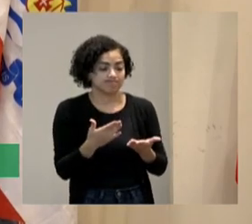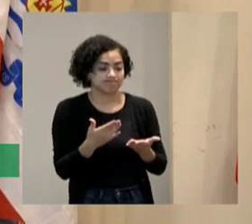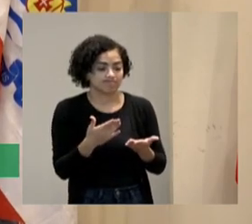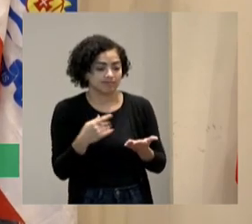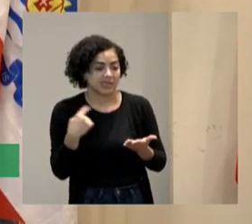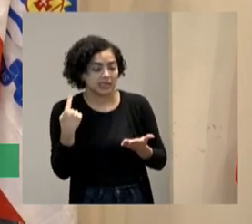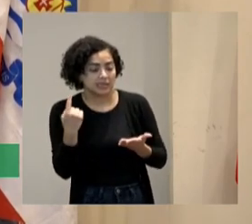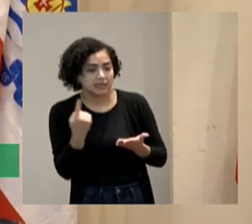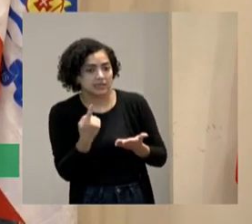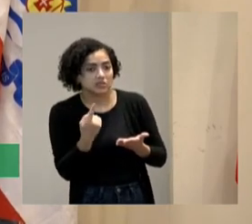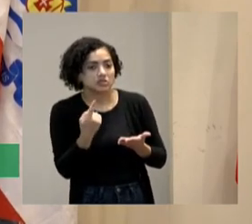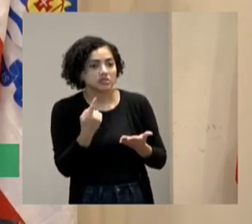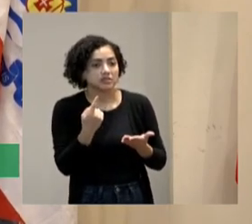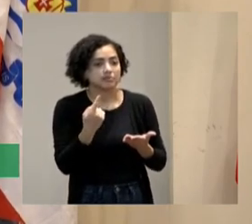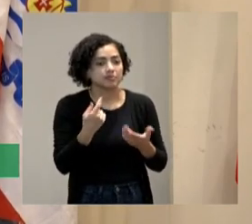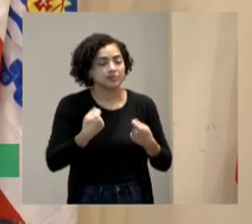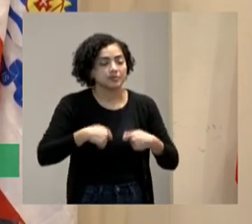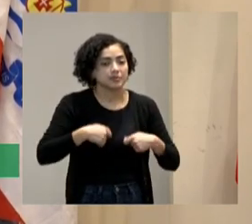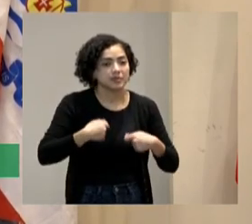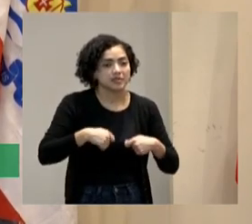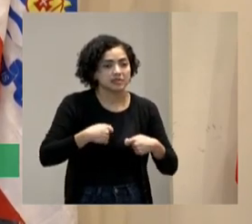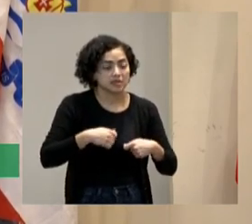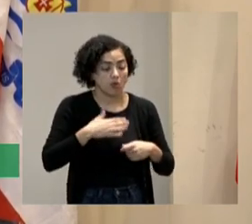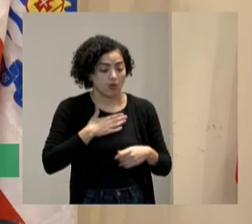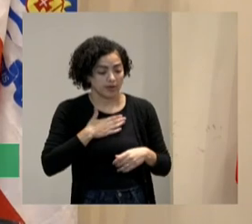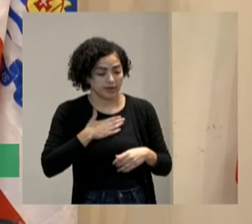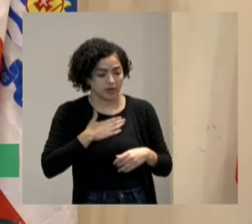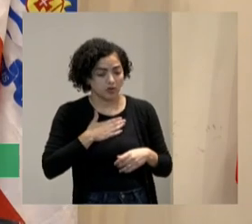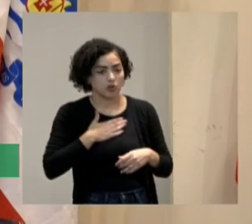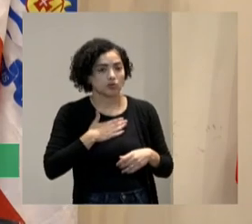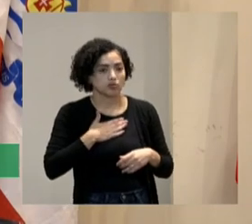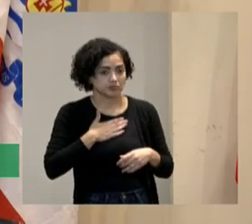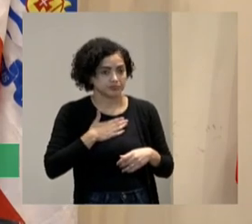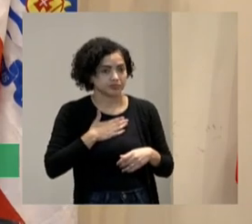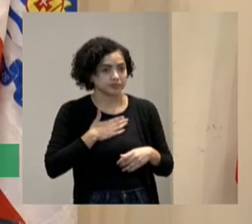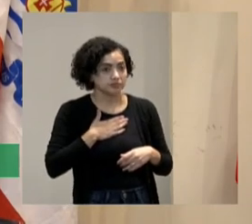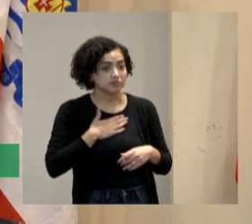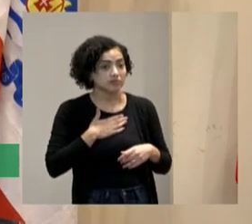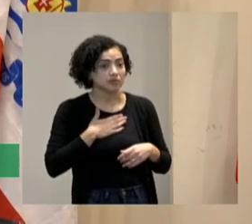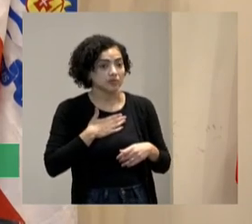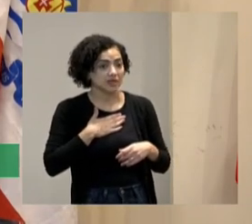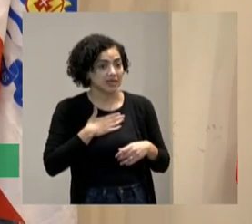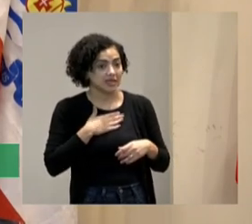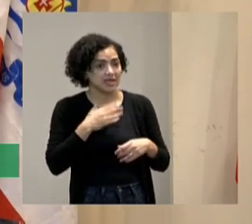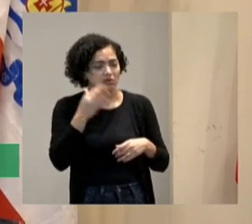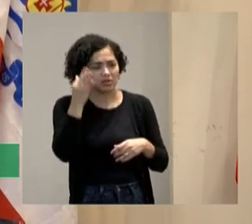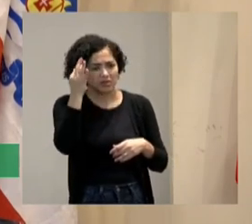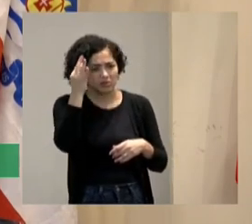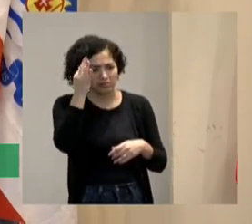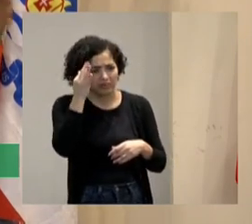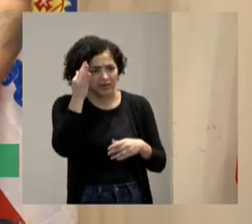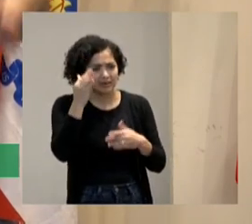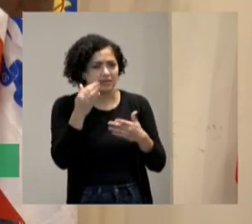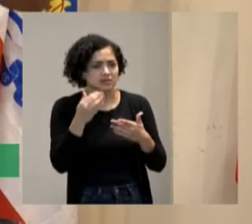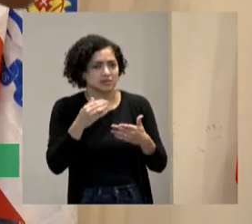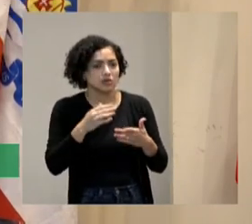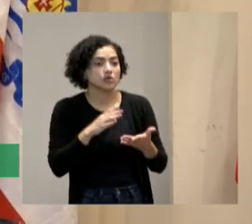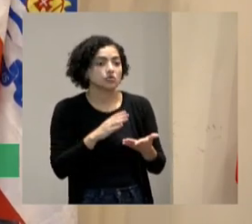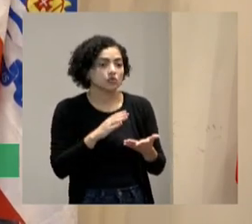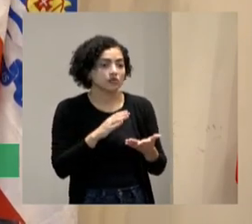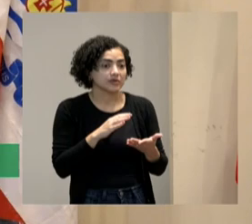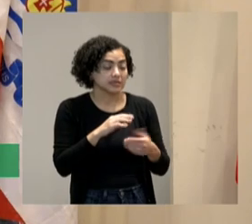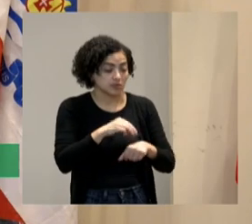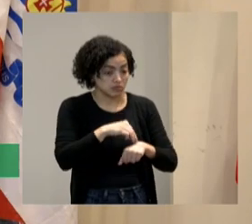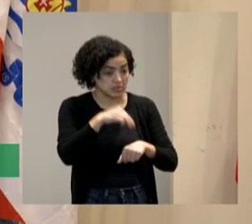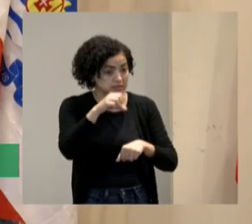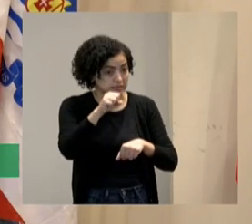se pegar. Porque eu tenho eu ia falar no final mas vou falar agora eu tenho uma tese que eu quero fazer virar um mestrado eu estou numa briga se